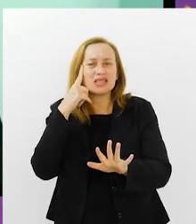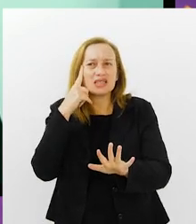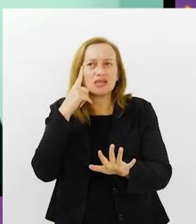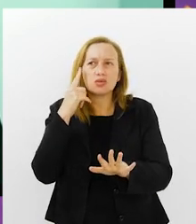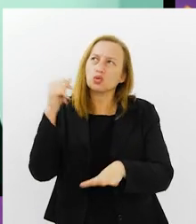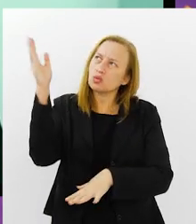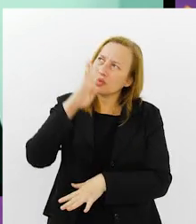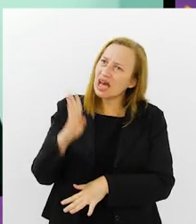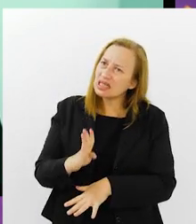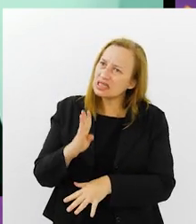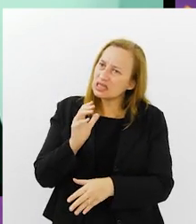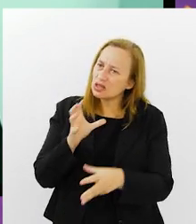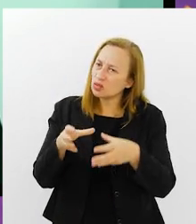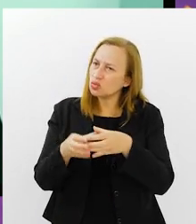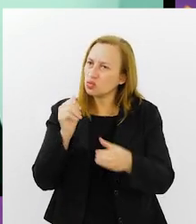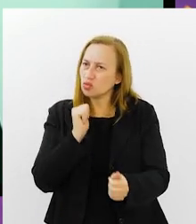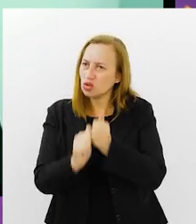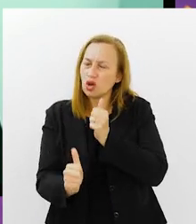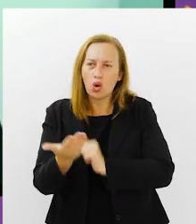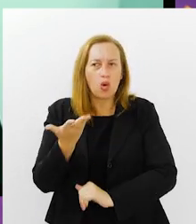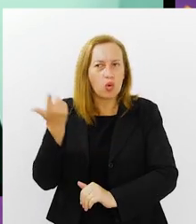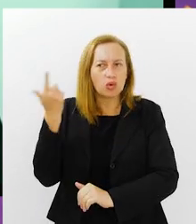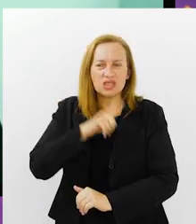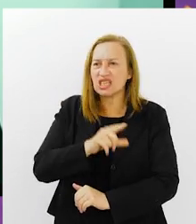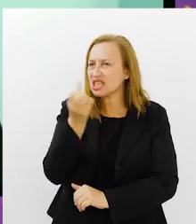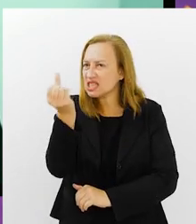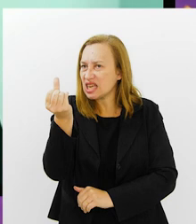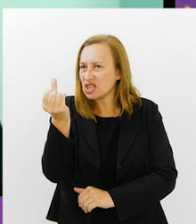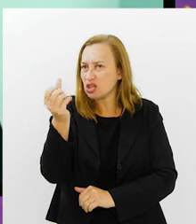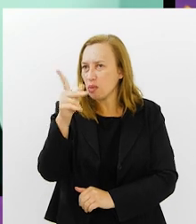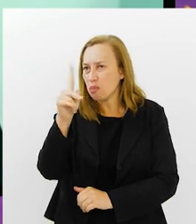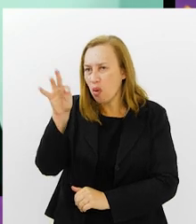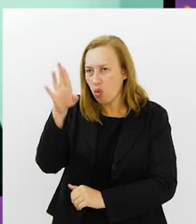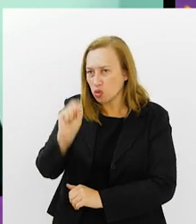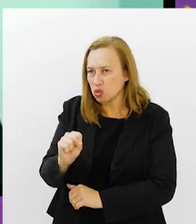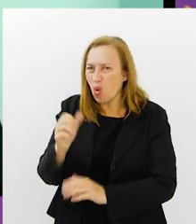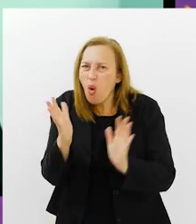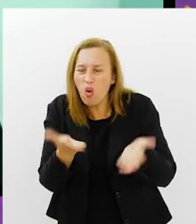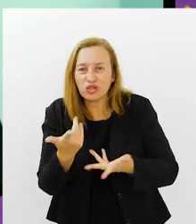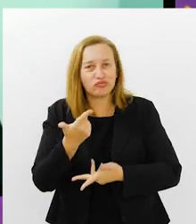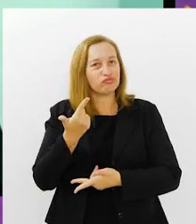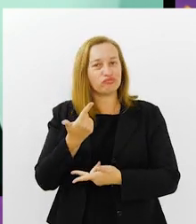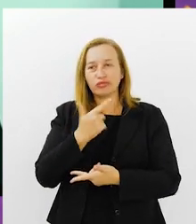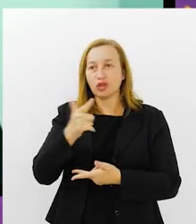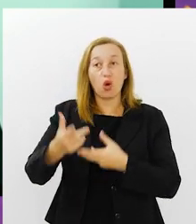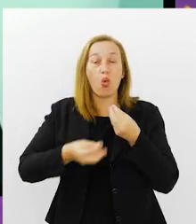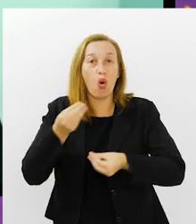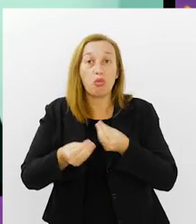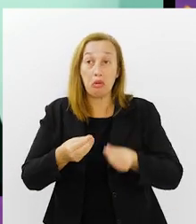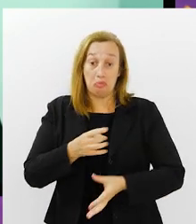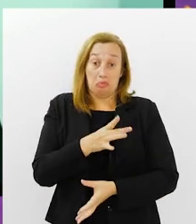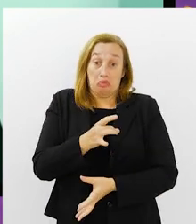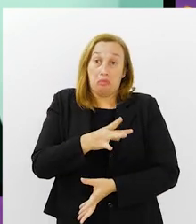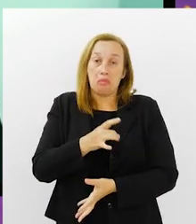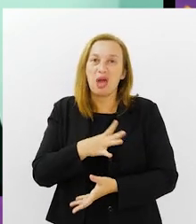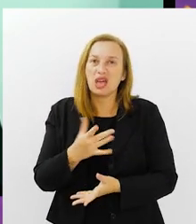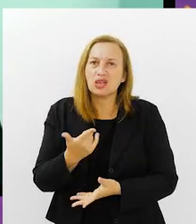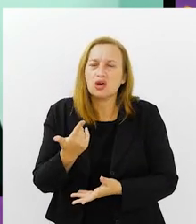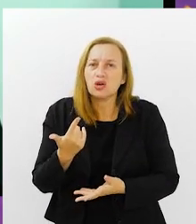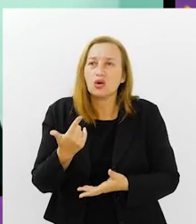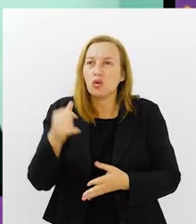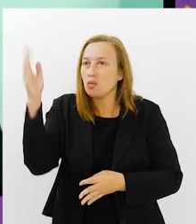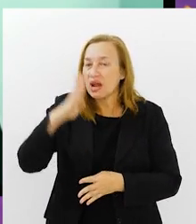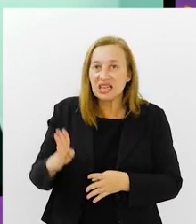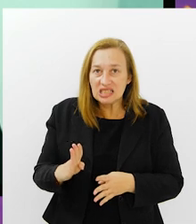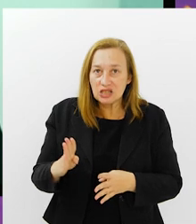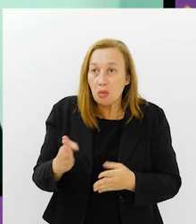o Brasil antigamente iria conquistar os 6 pontos. Hoje não dá para cravar. O meu medo maior é se o Brasil não